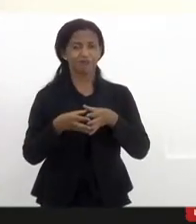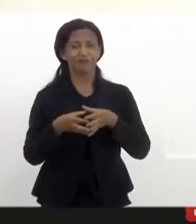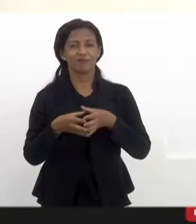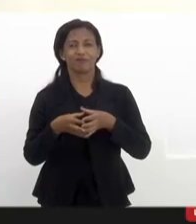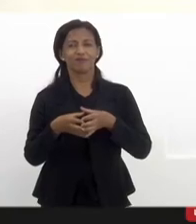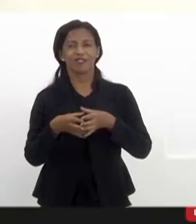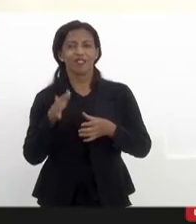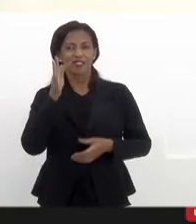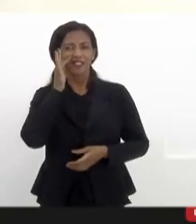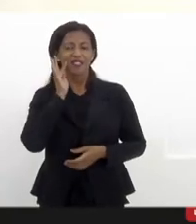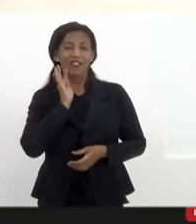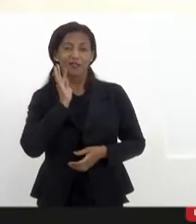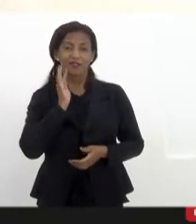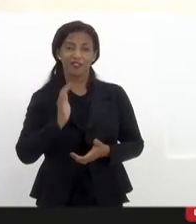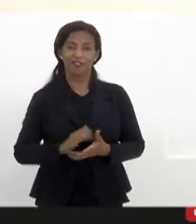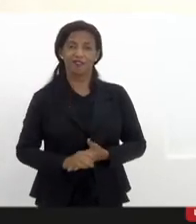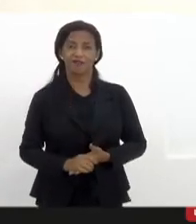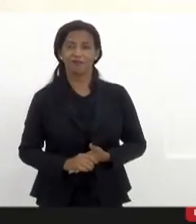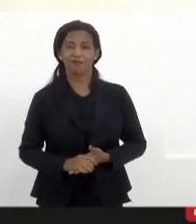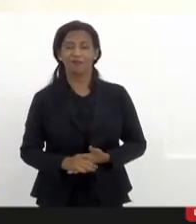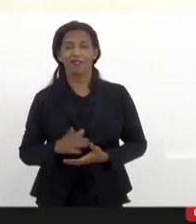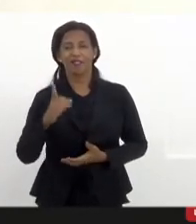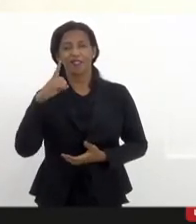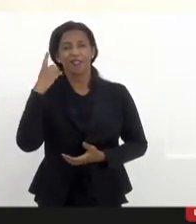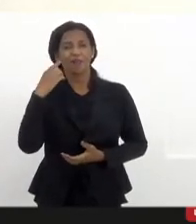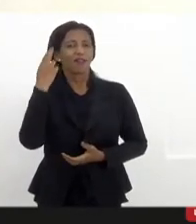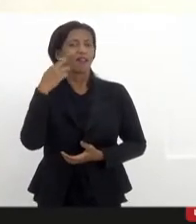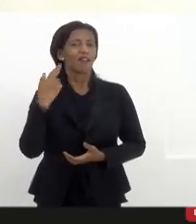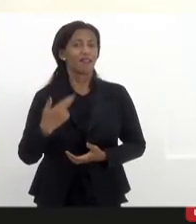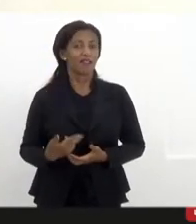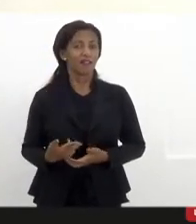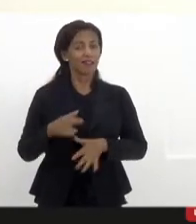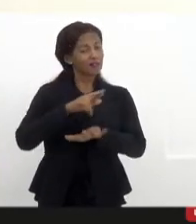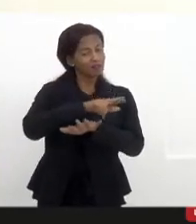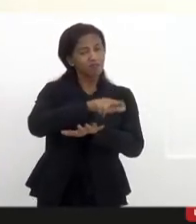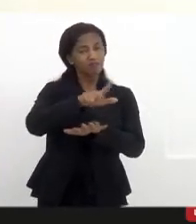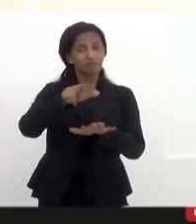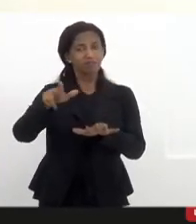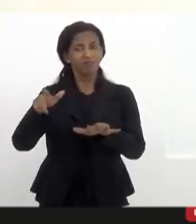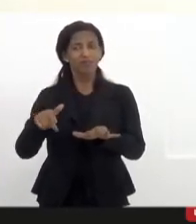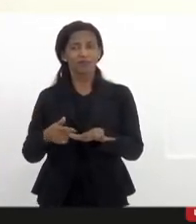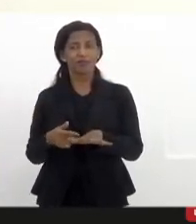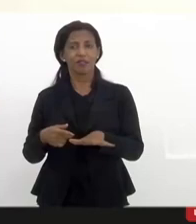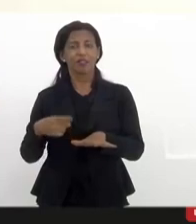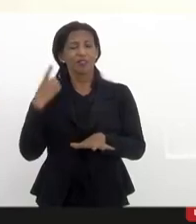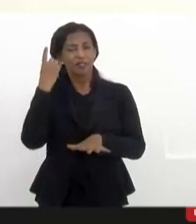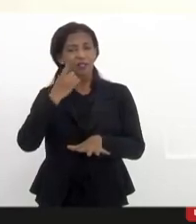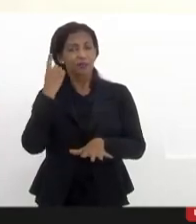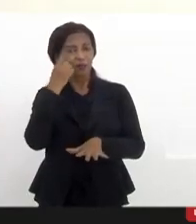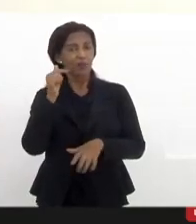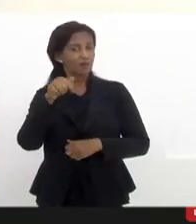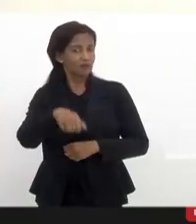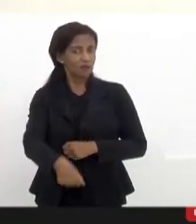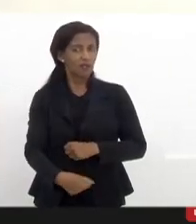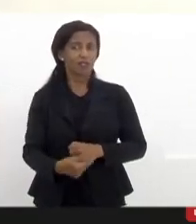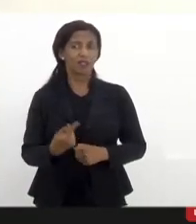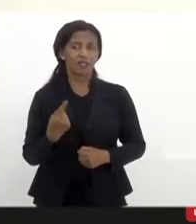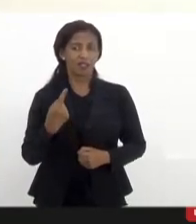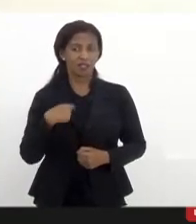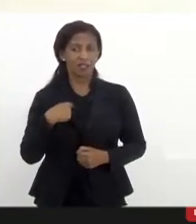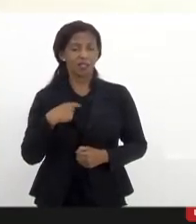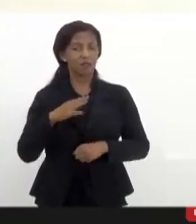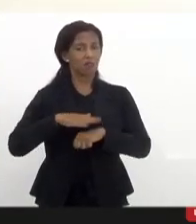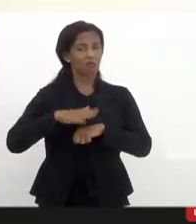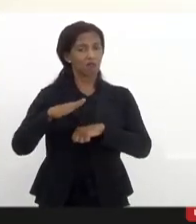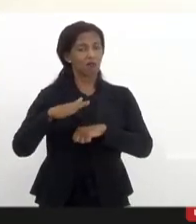deputado Flávio Serafini, deputada Renata Souza, diversos parlamentares aqui que nas suas mais